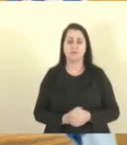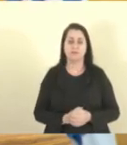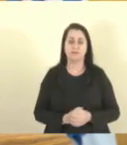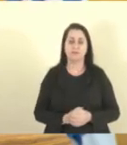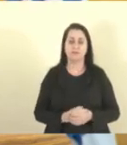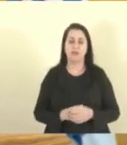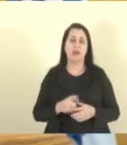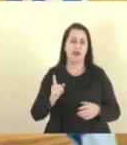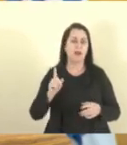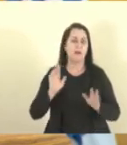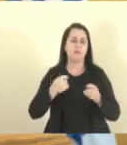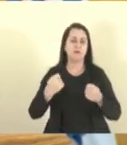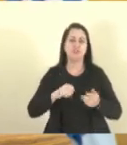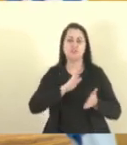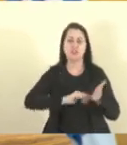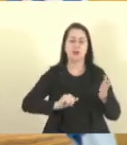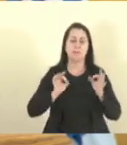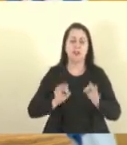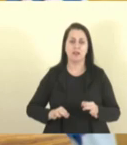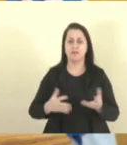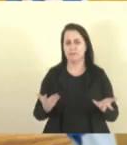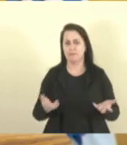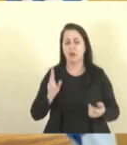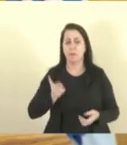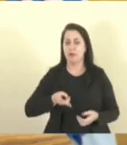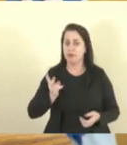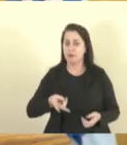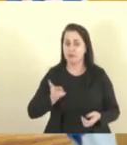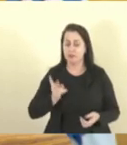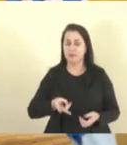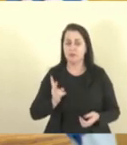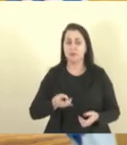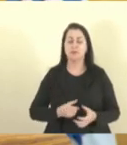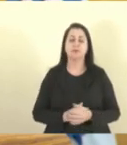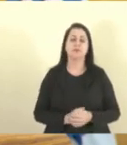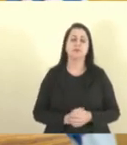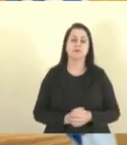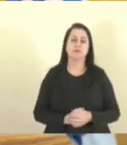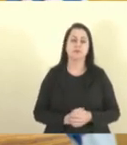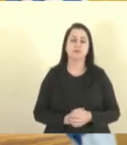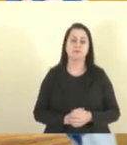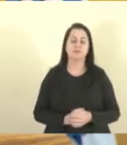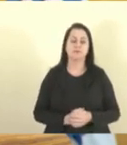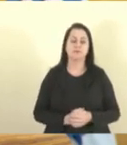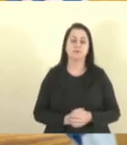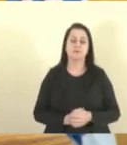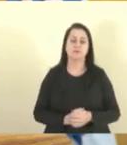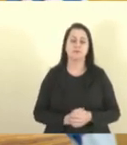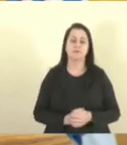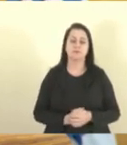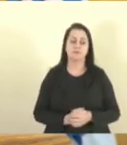mesmo, é o mesmo, é o mesmo, dessa, da,